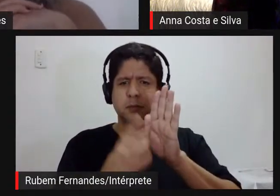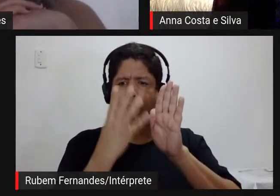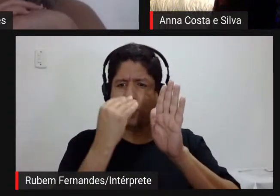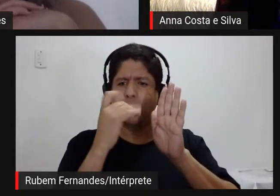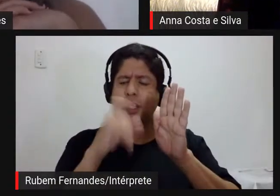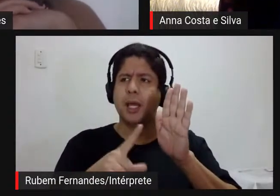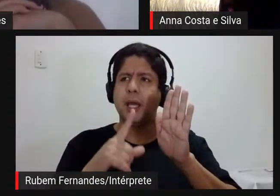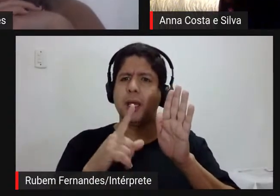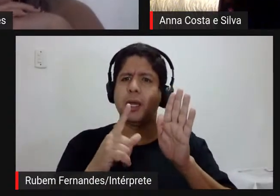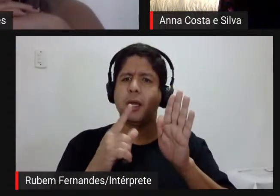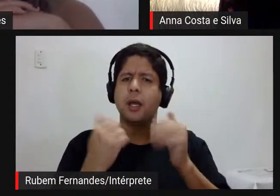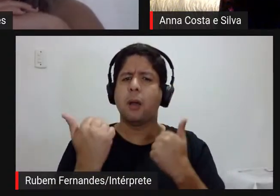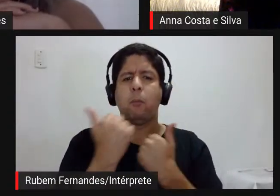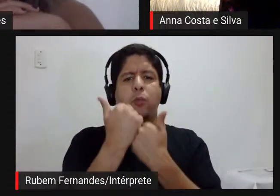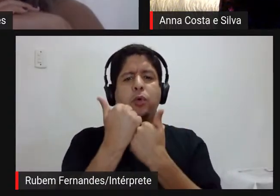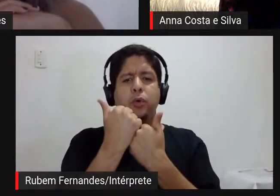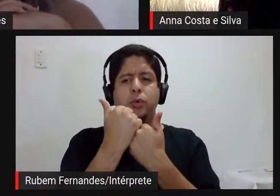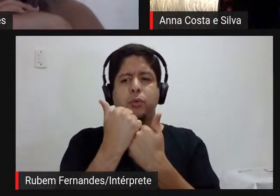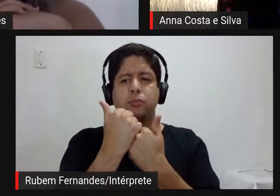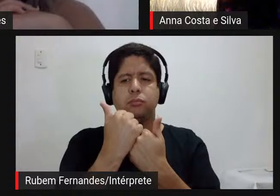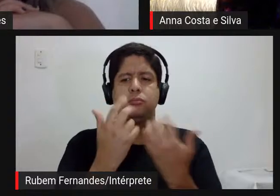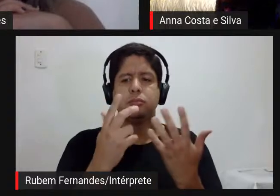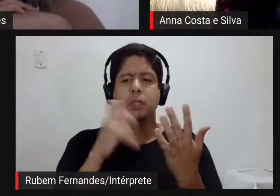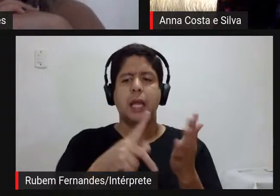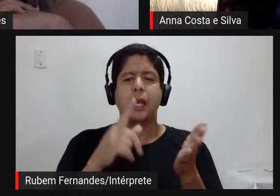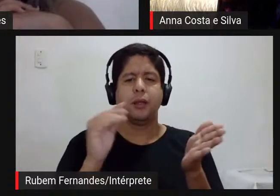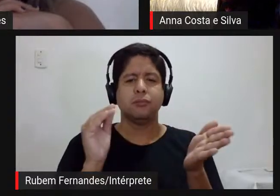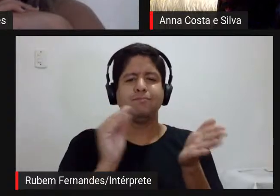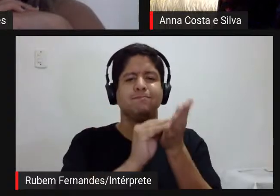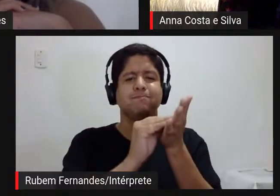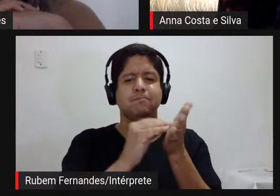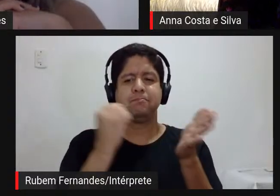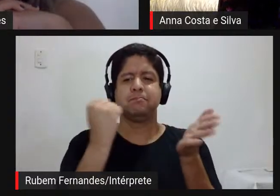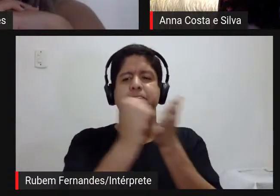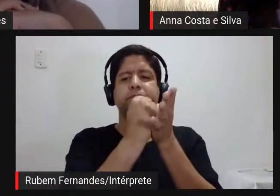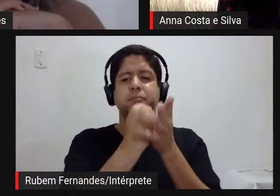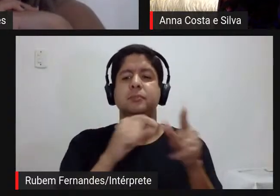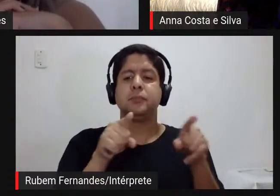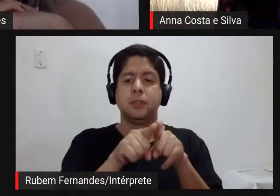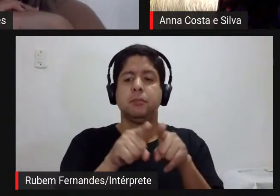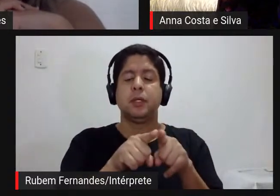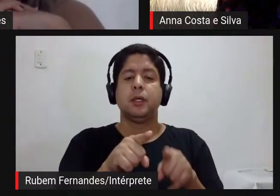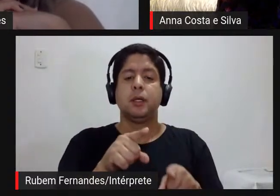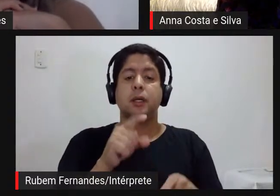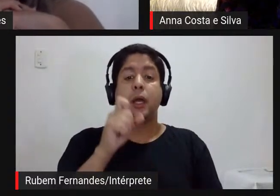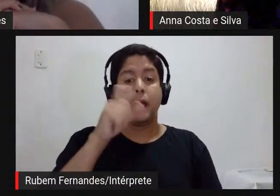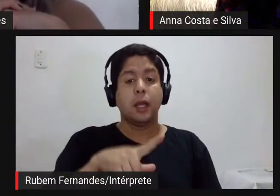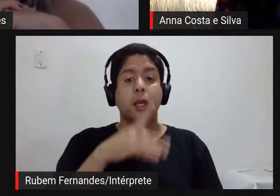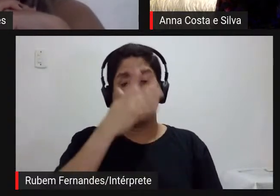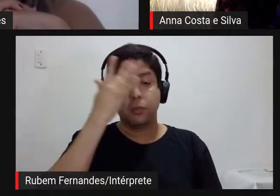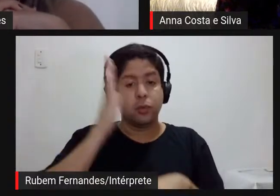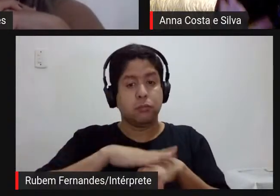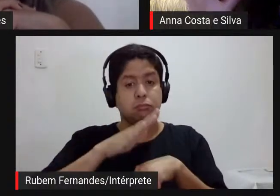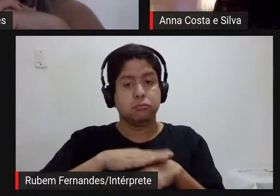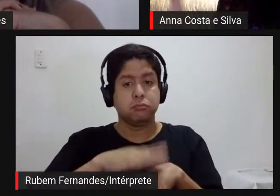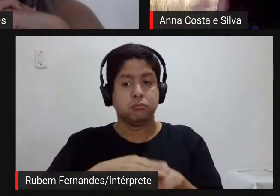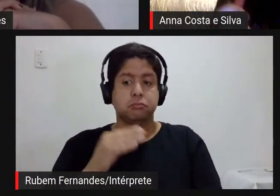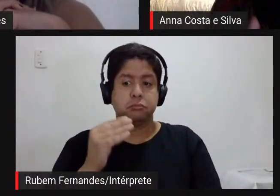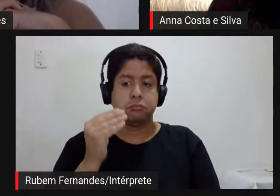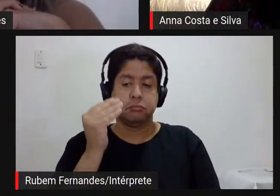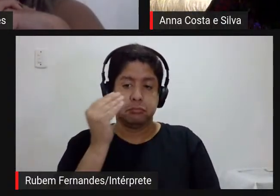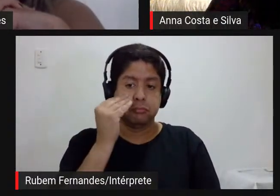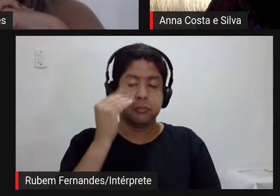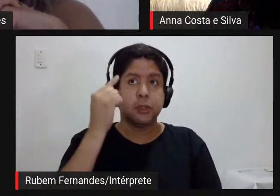uma ilustração, assim, de registro, mas também para que a pessoa possa ter uma